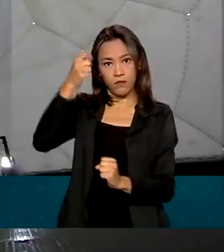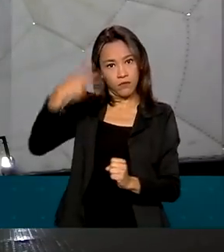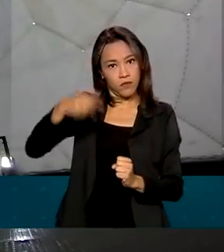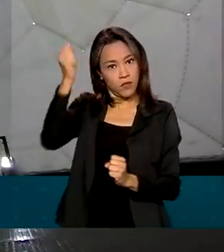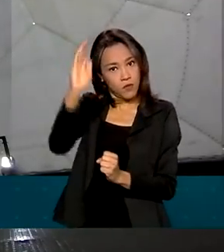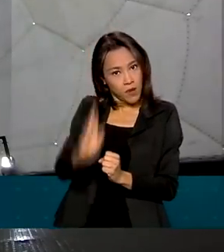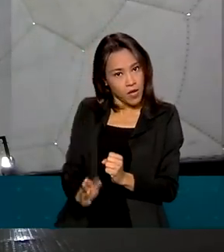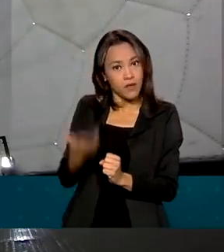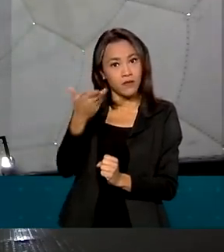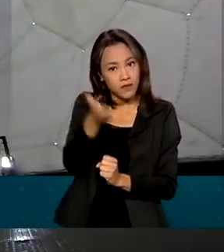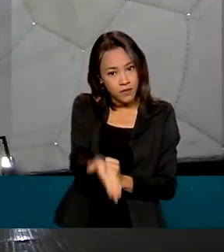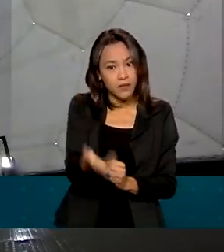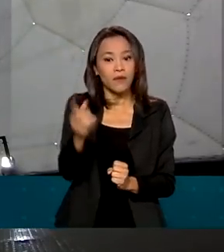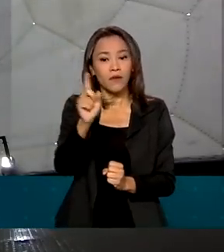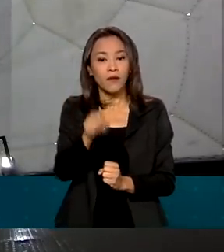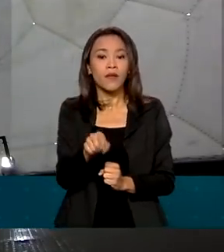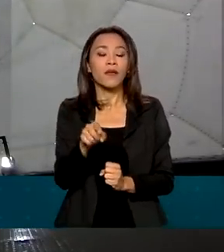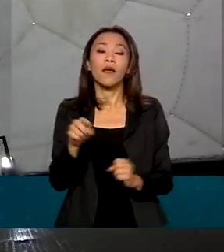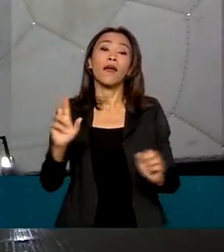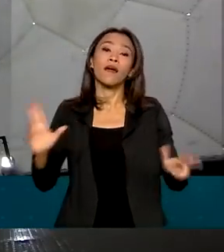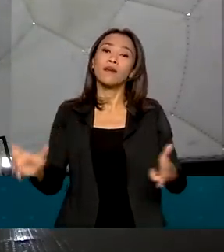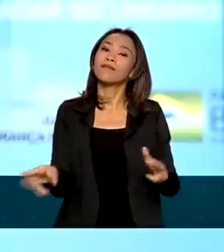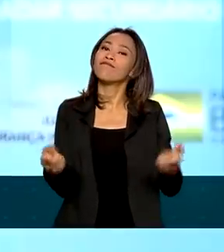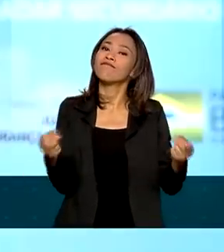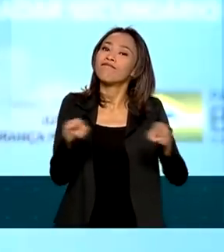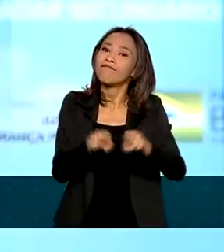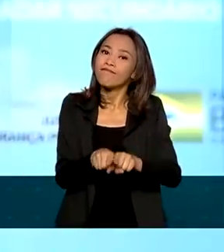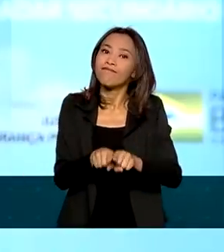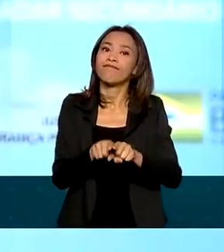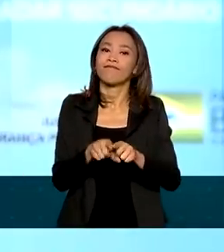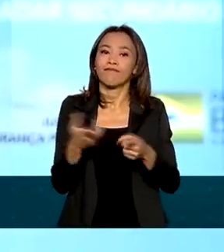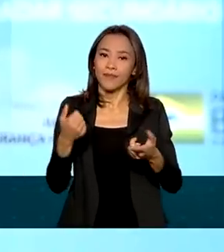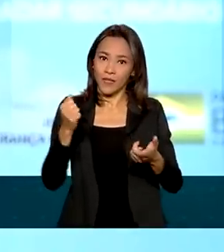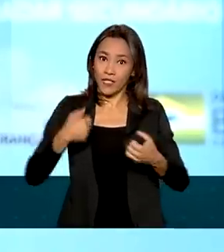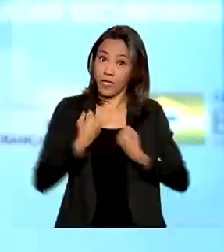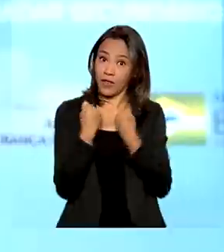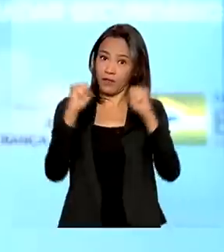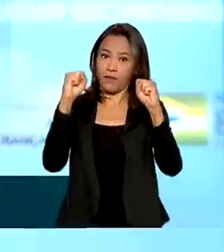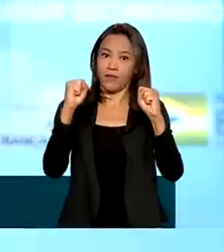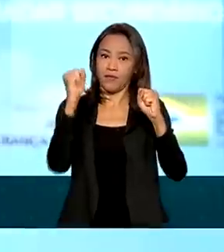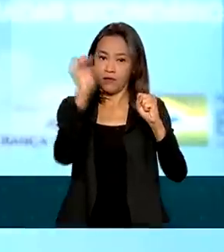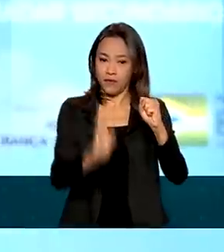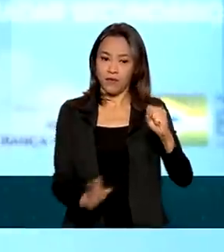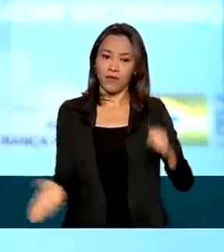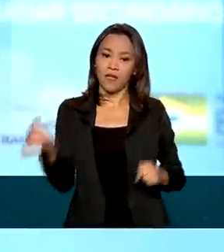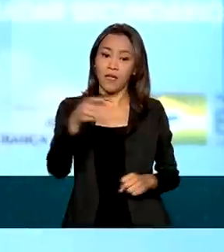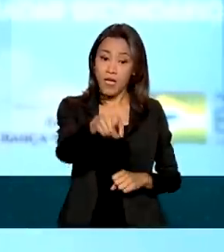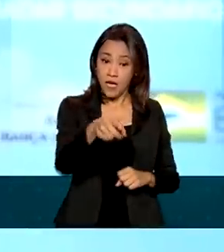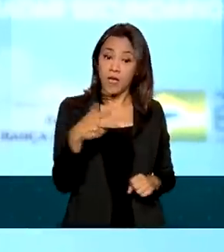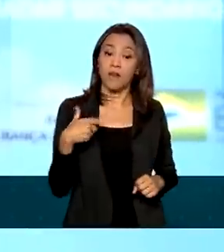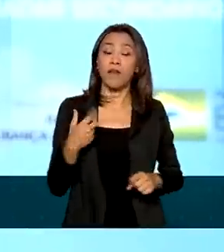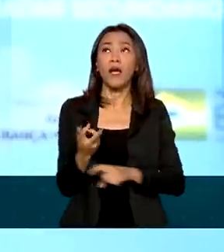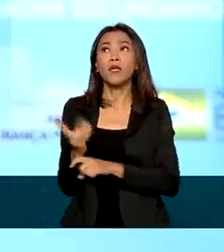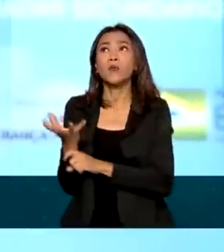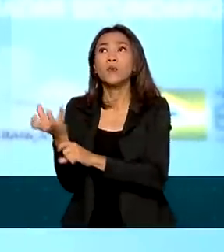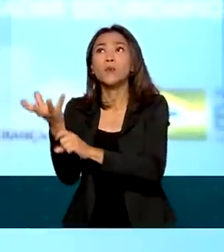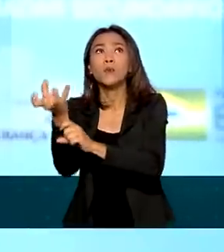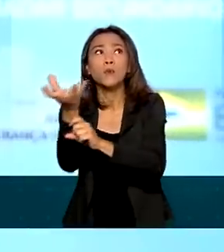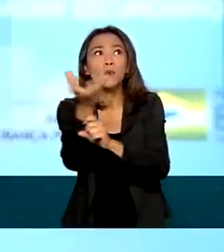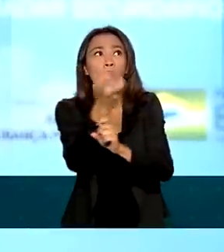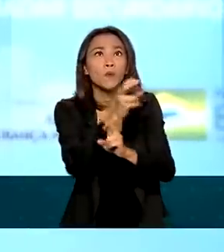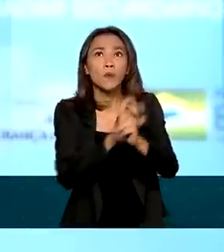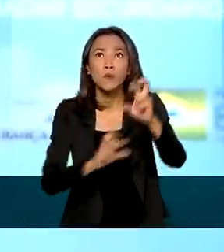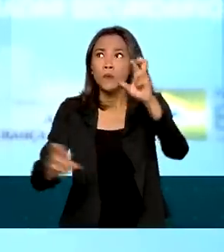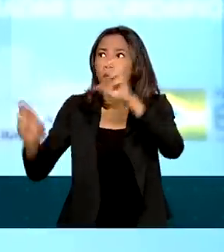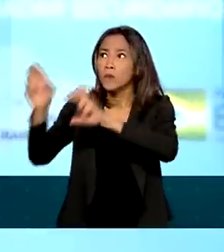empresa da Base Industrial de Defesa do Brasil. Os radares são aptos a monitorar o espaço aéreo brasileiro, mas